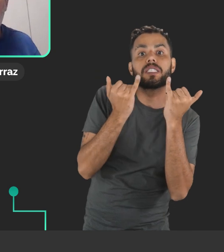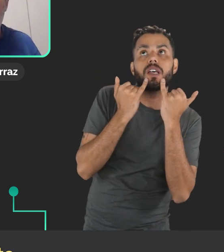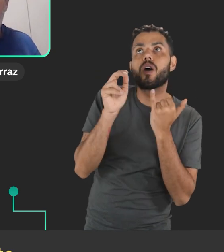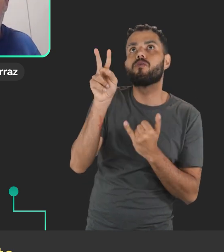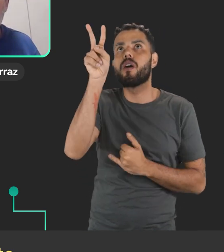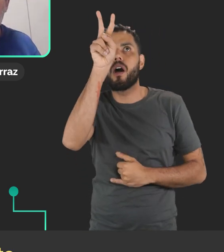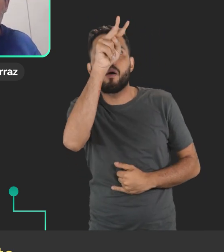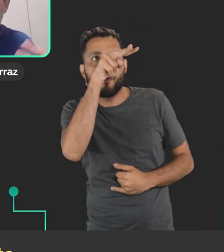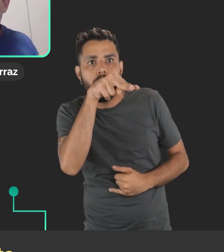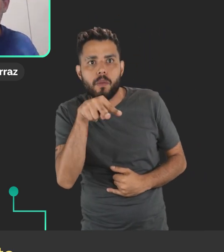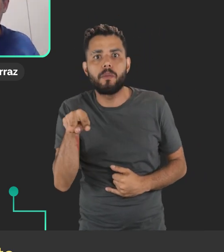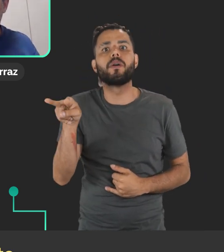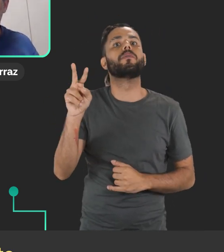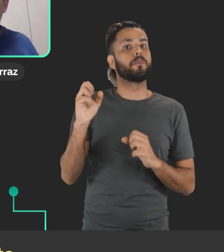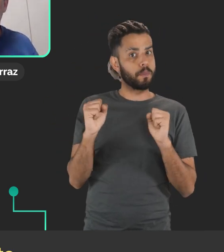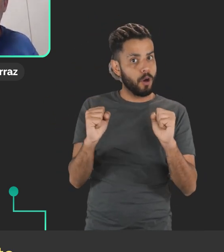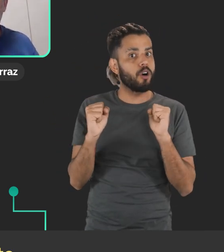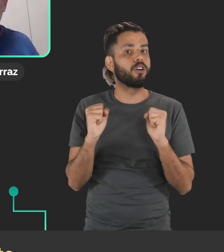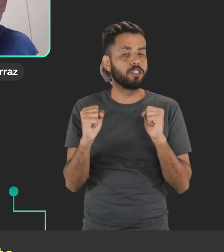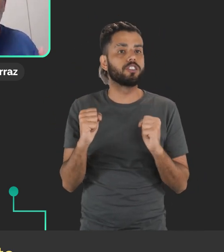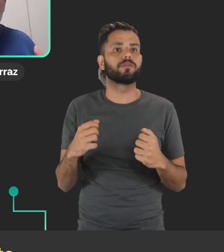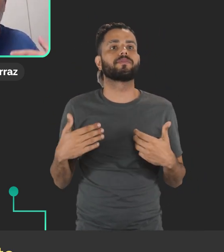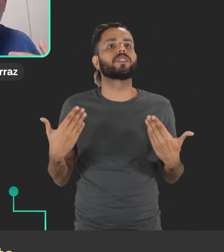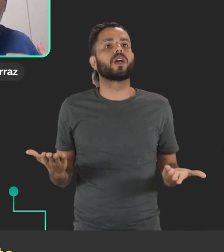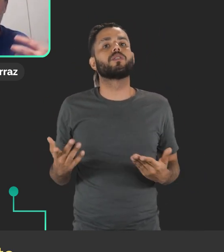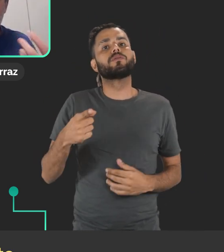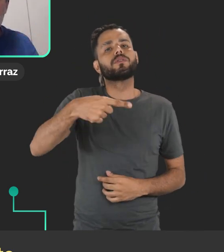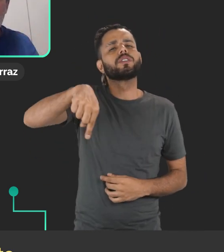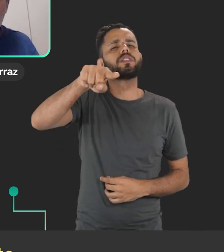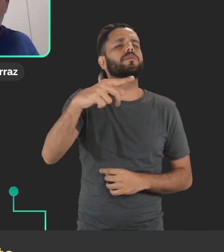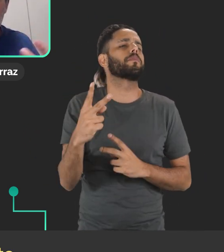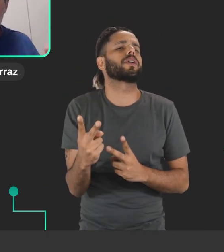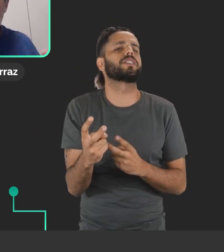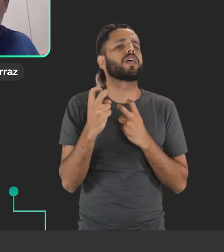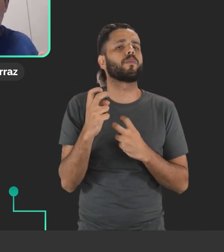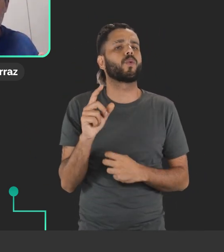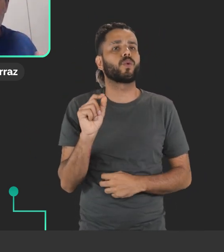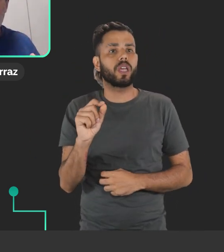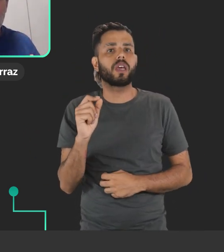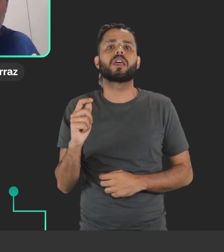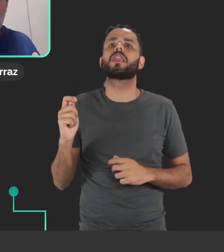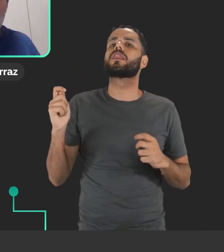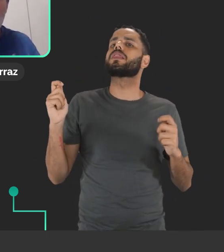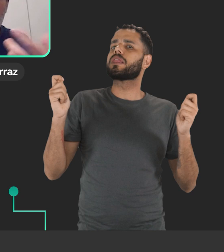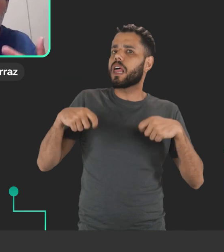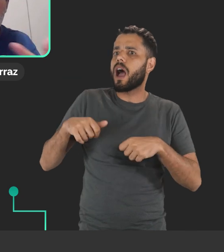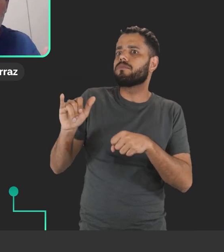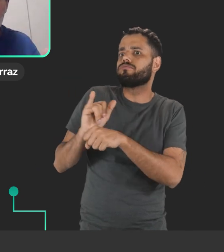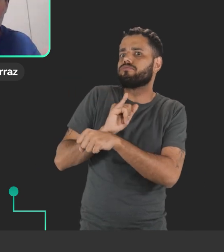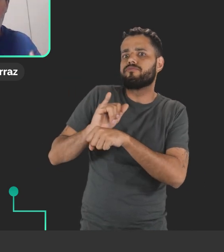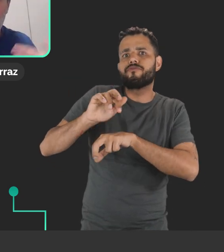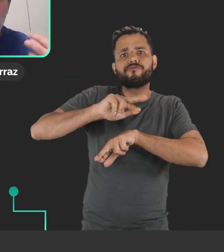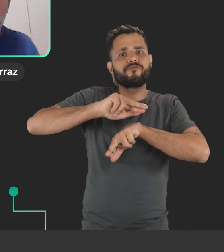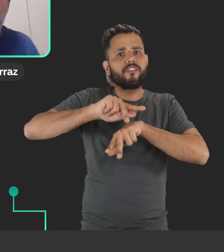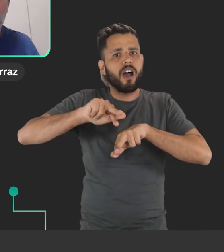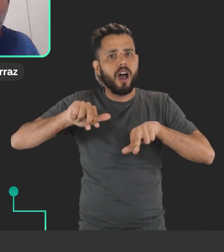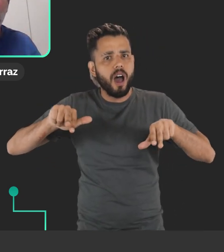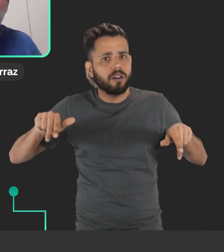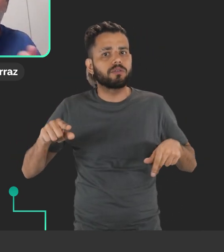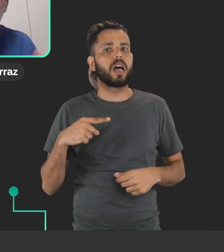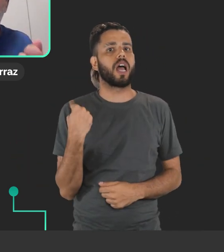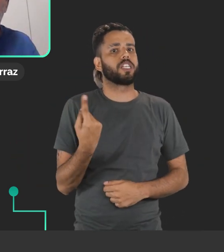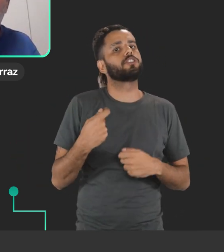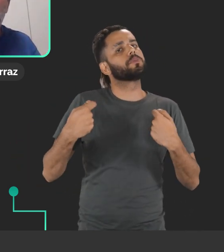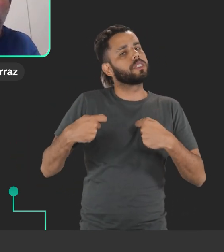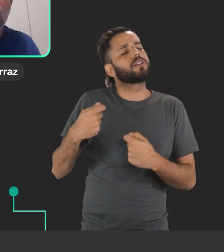informações. Então, vocês percebem que a gente tem aqui uma nova série de recursos, né? Que a gente precisa considerar